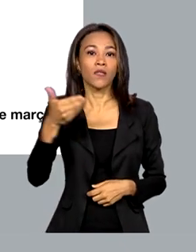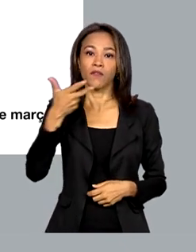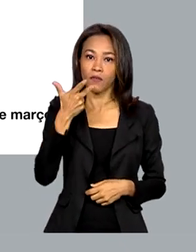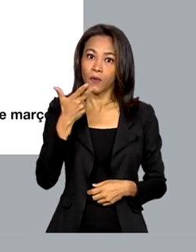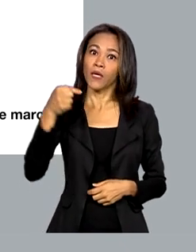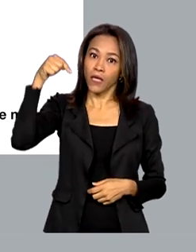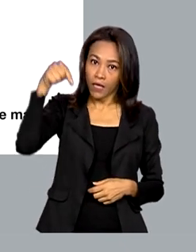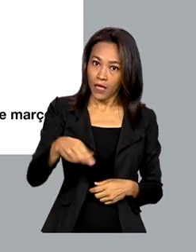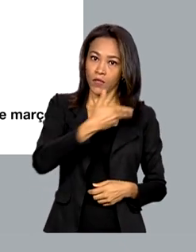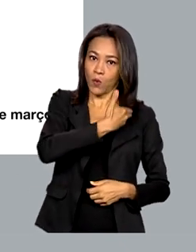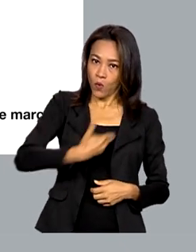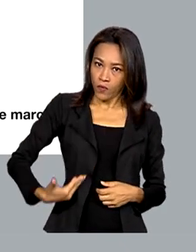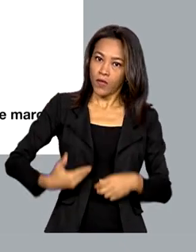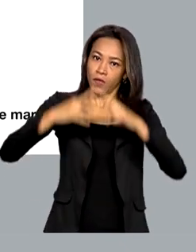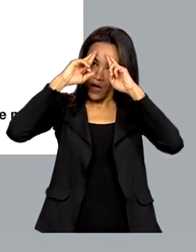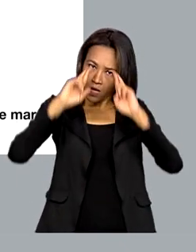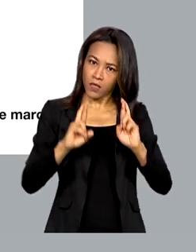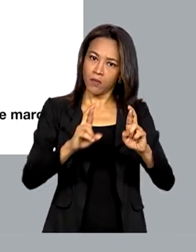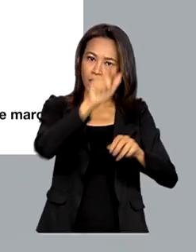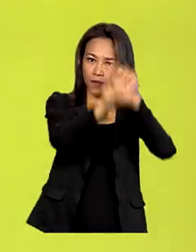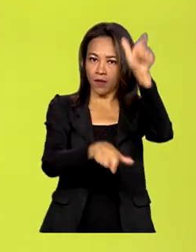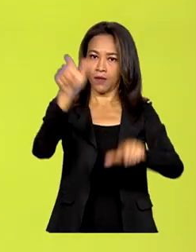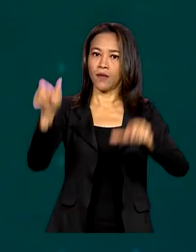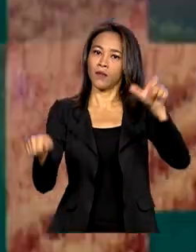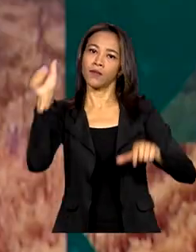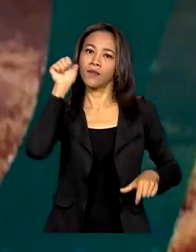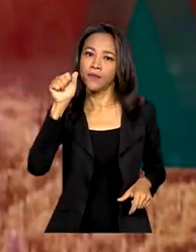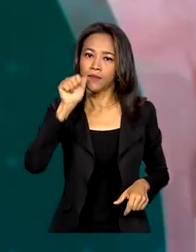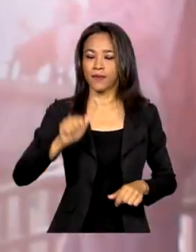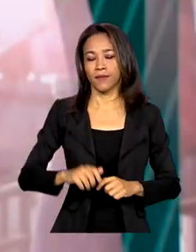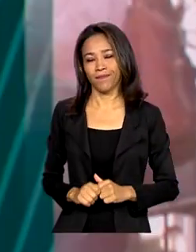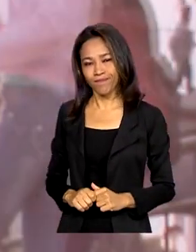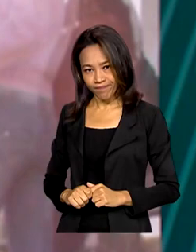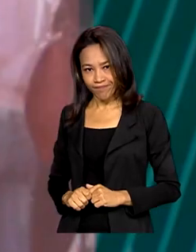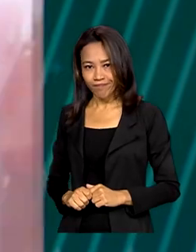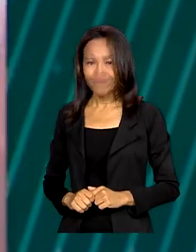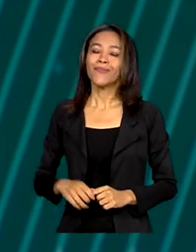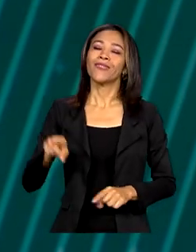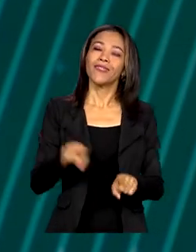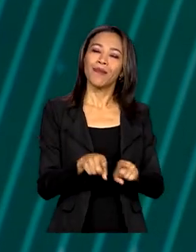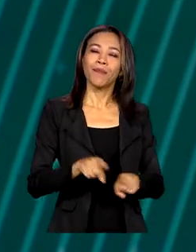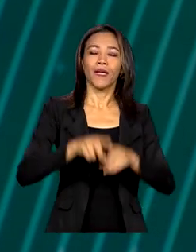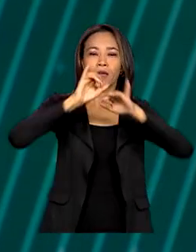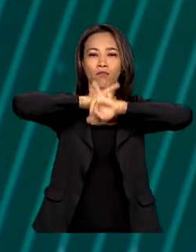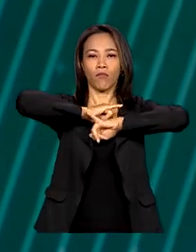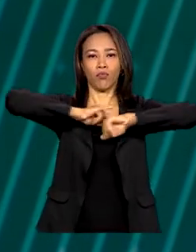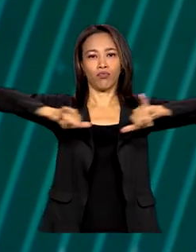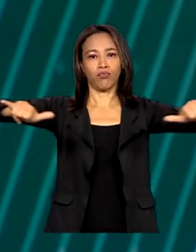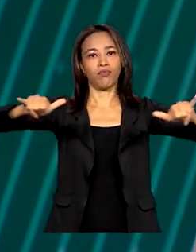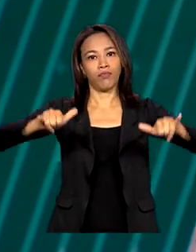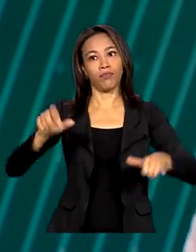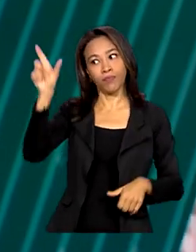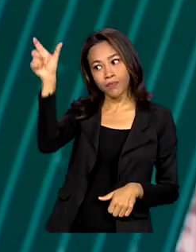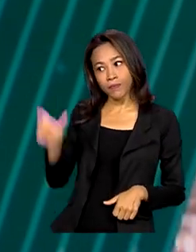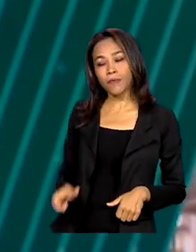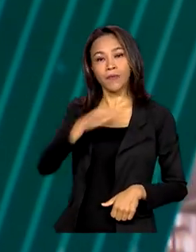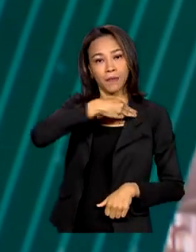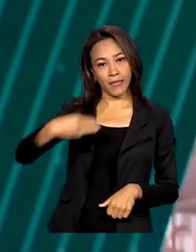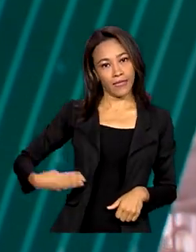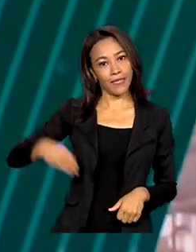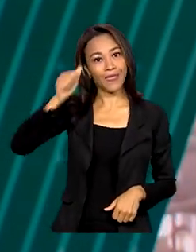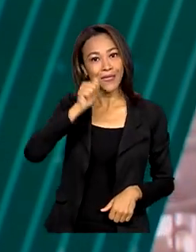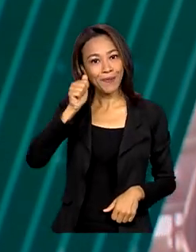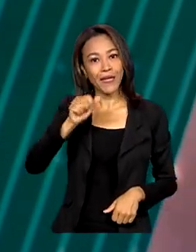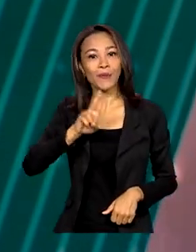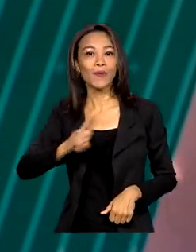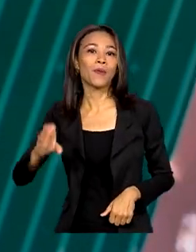governo que respeita as mulheres. E em pronunciamento em cadeia nacional de rádio e TV, a ministra das mulheres,